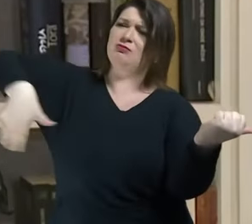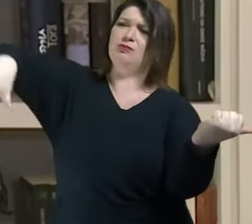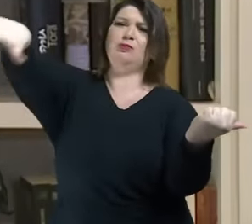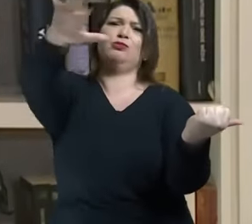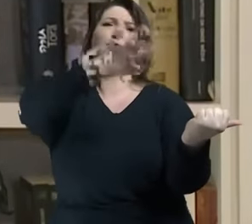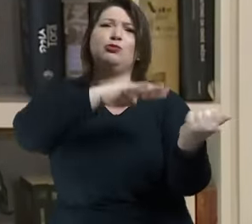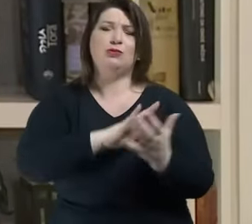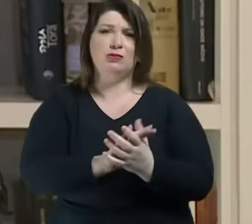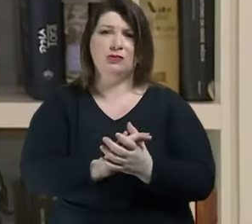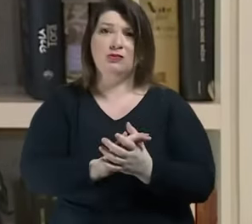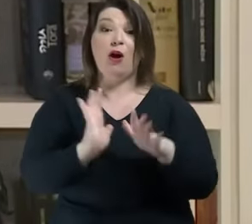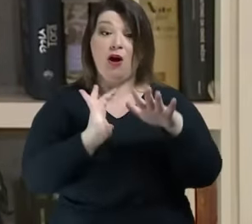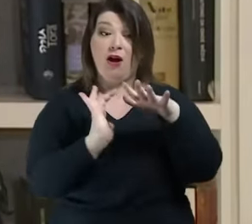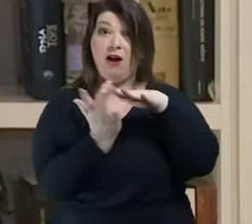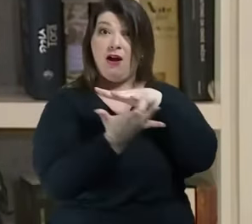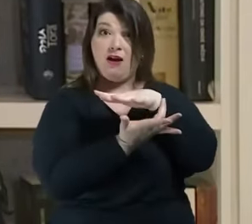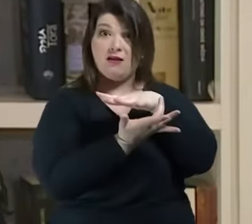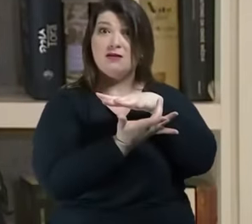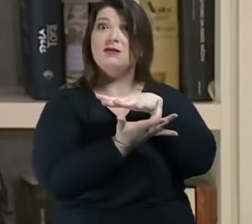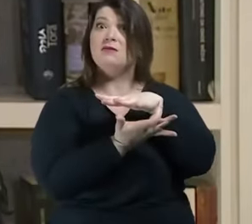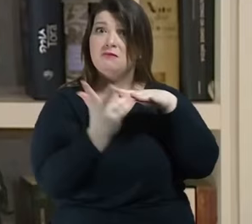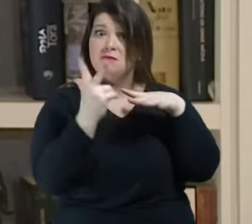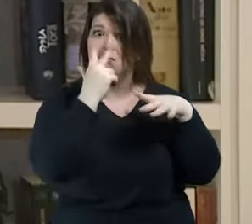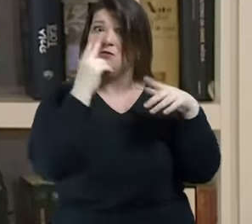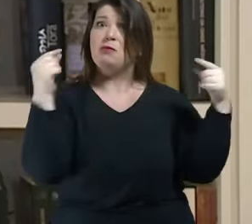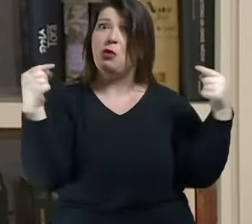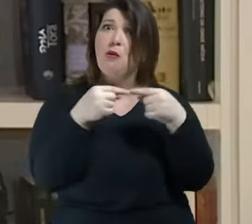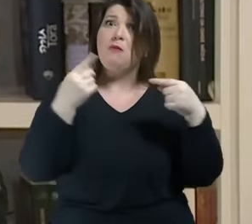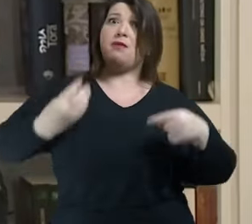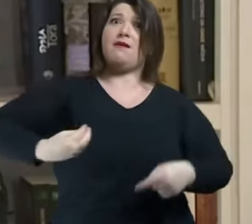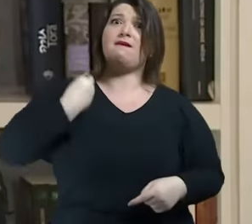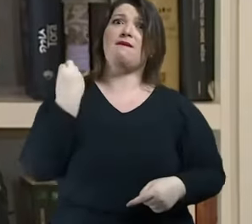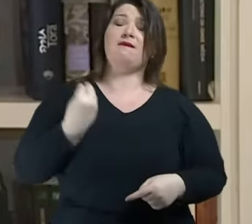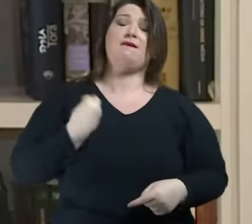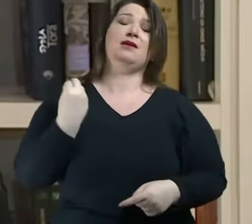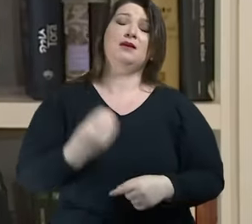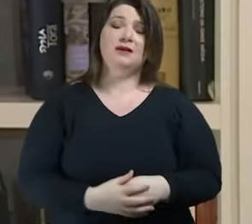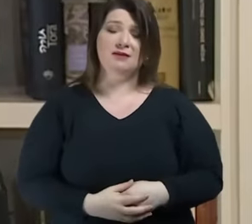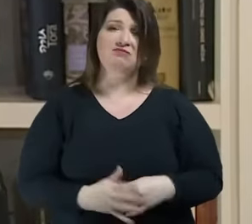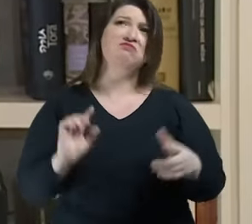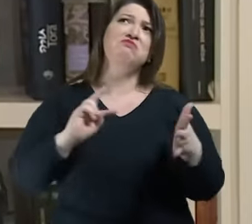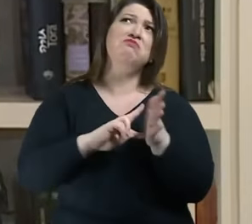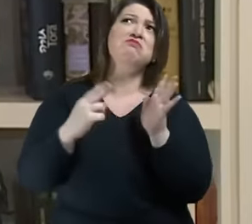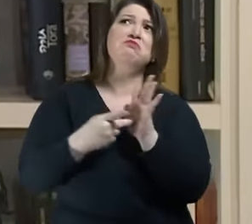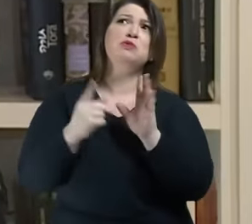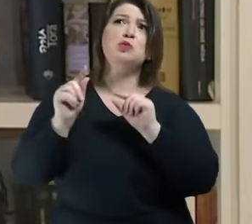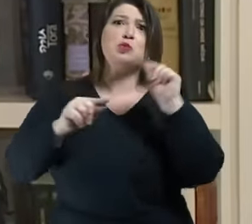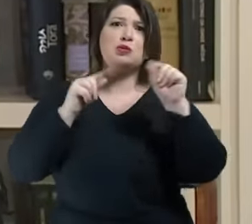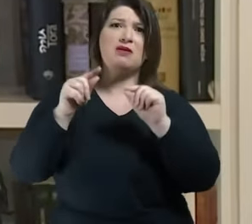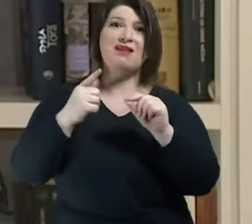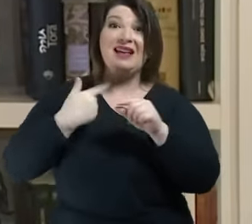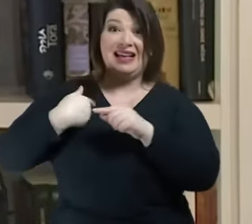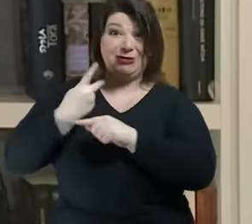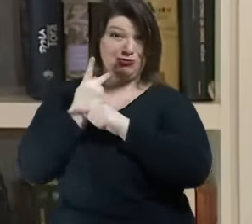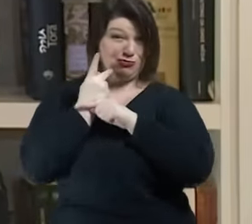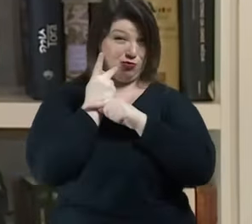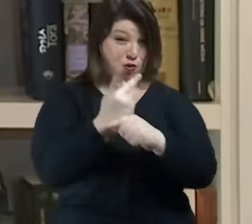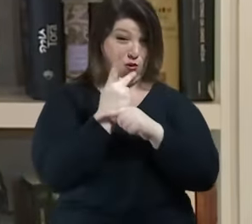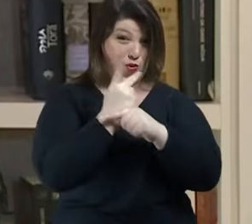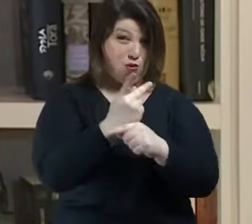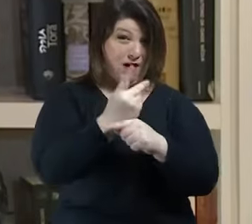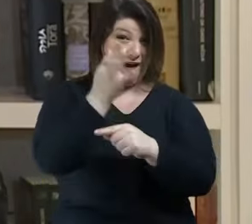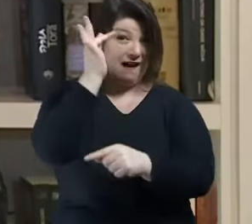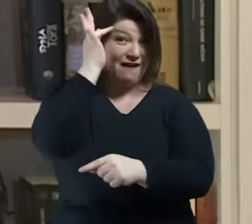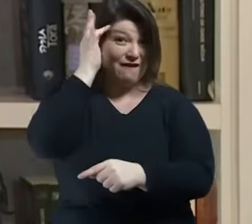importante da vida? E o que significa isso? Eu fui procurar em um filósofo coreano, que mora na